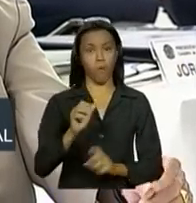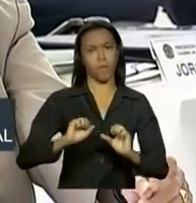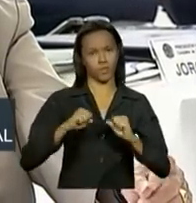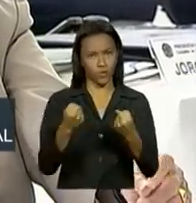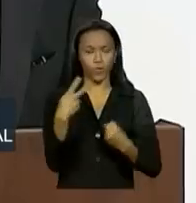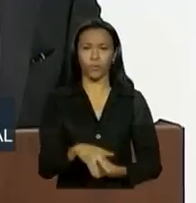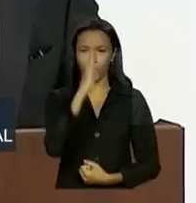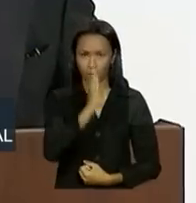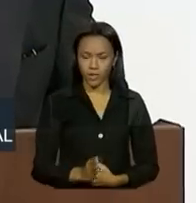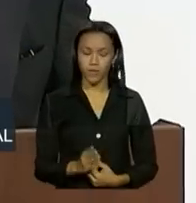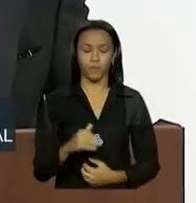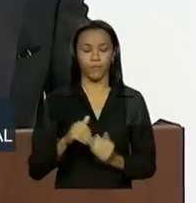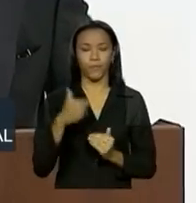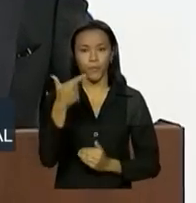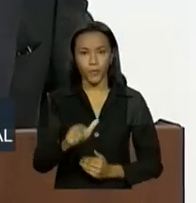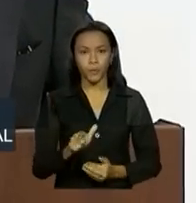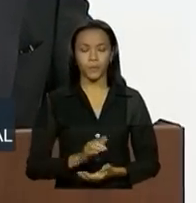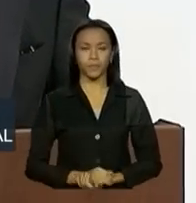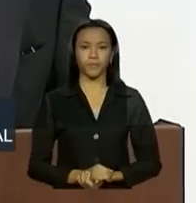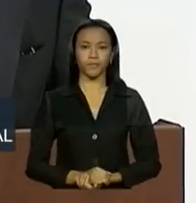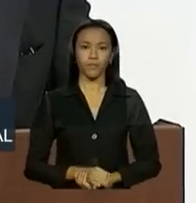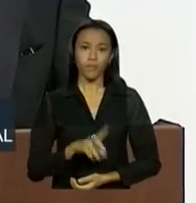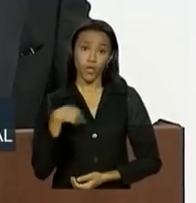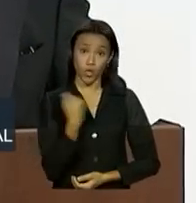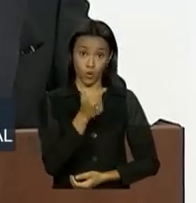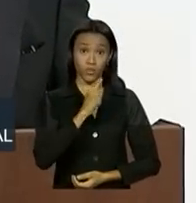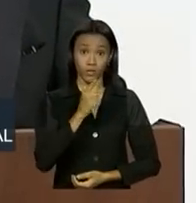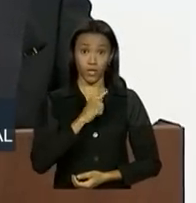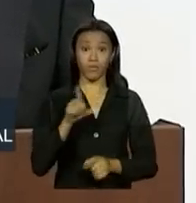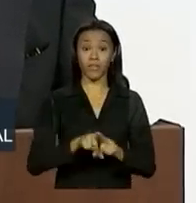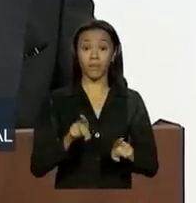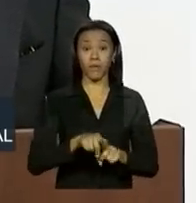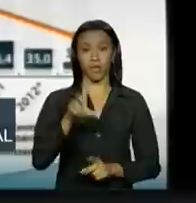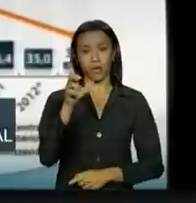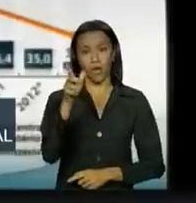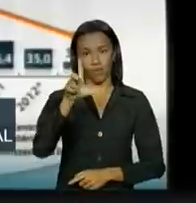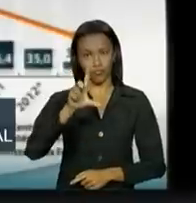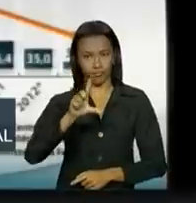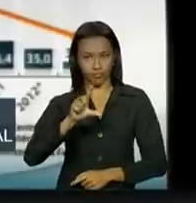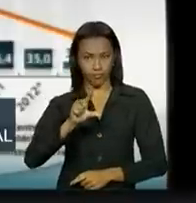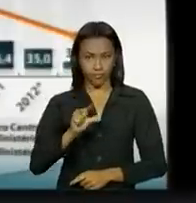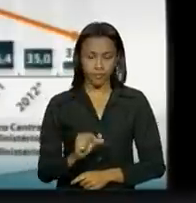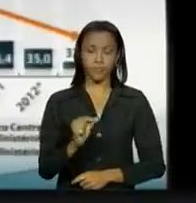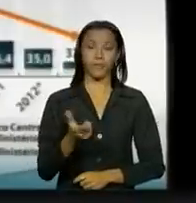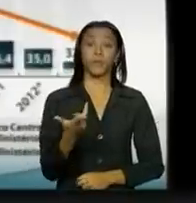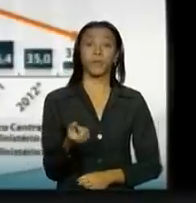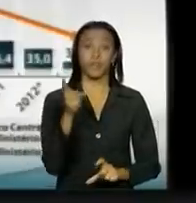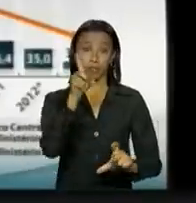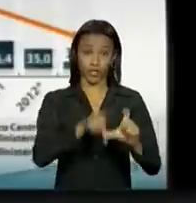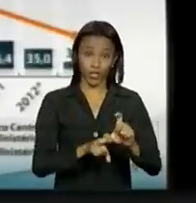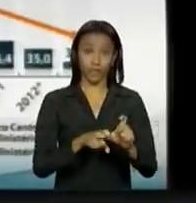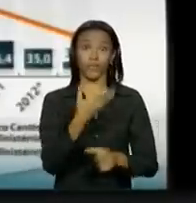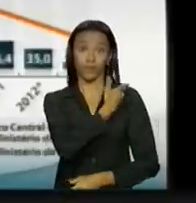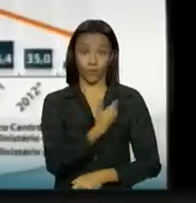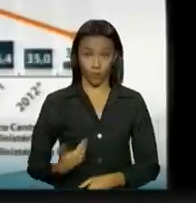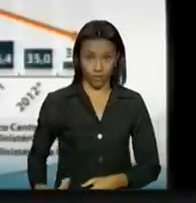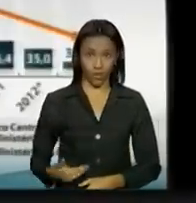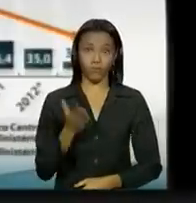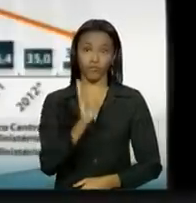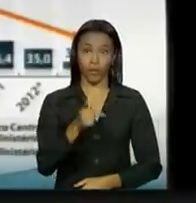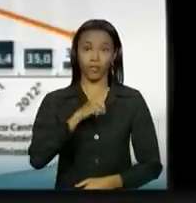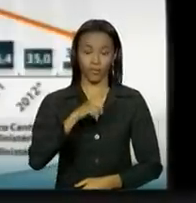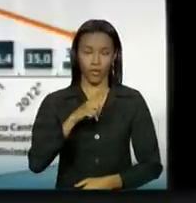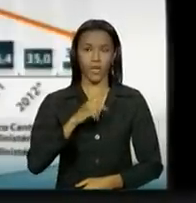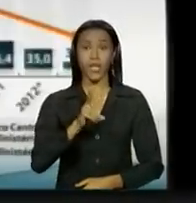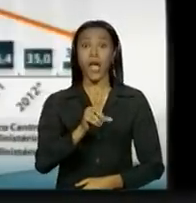Passamos adiante. Nós temos o declínio da dívida do setor público. Então,